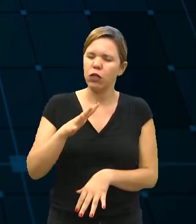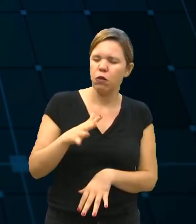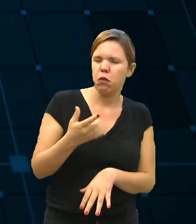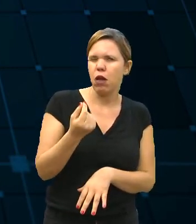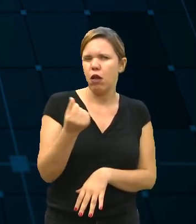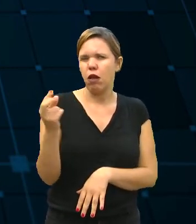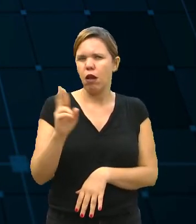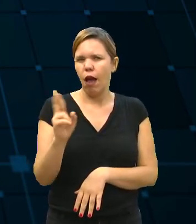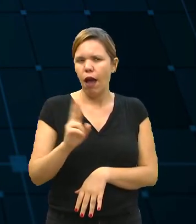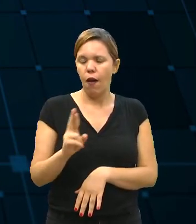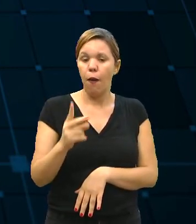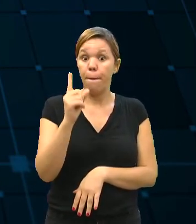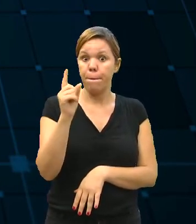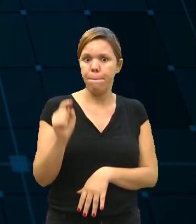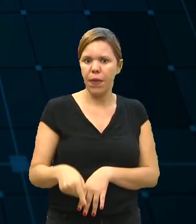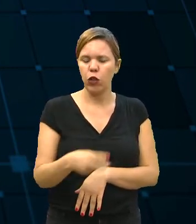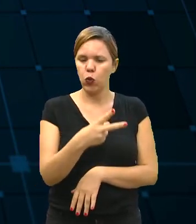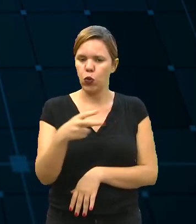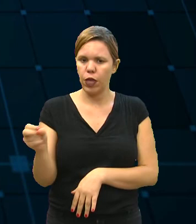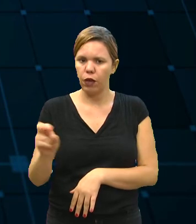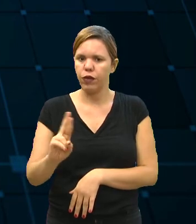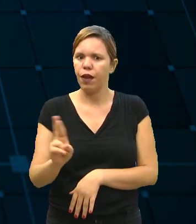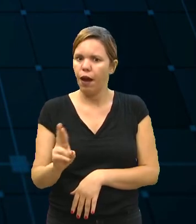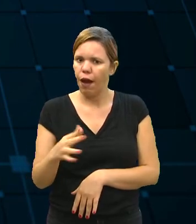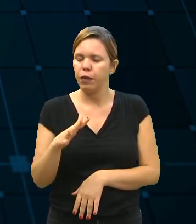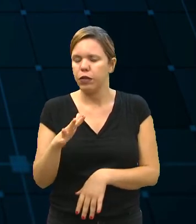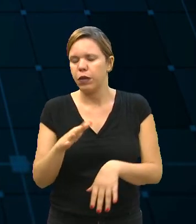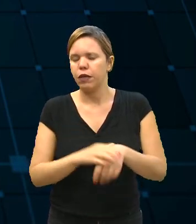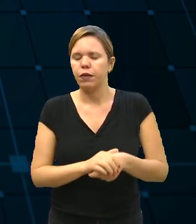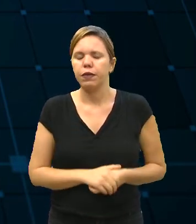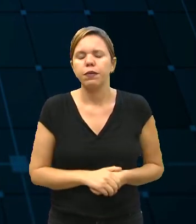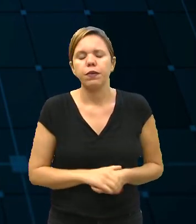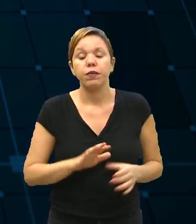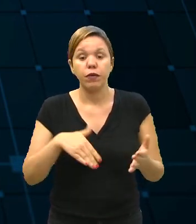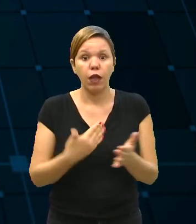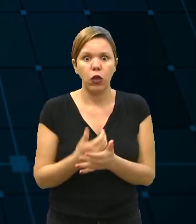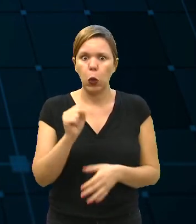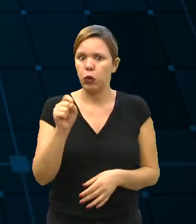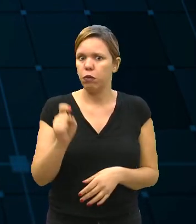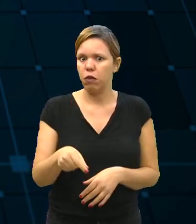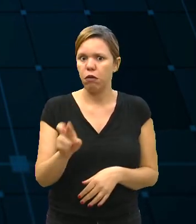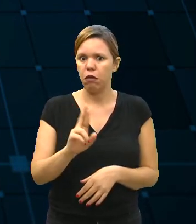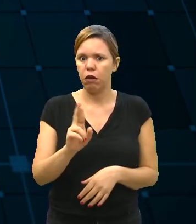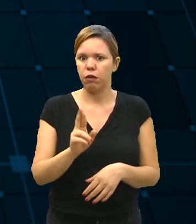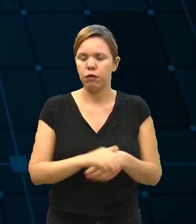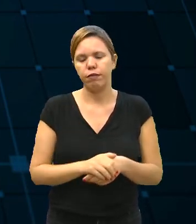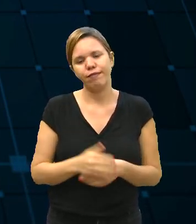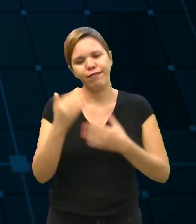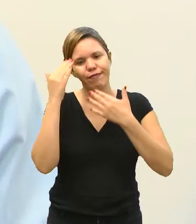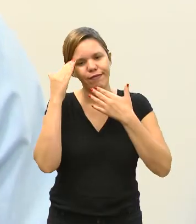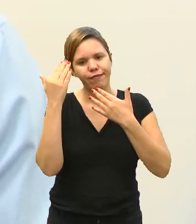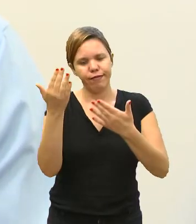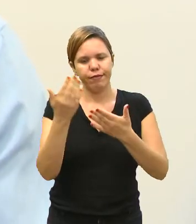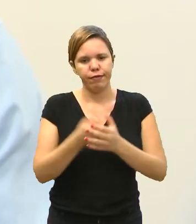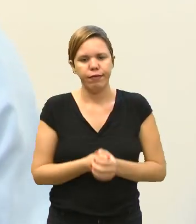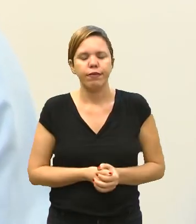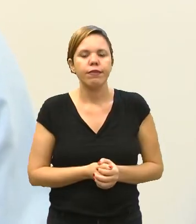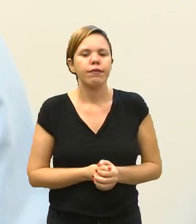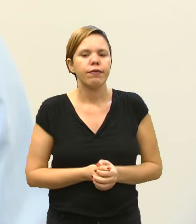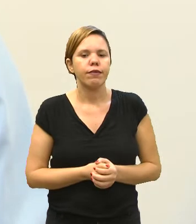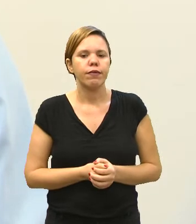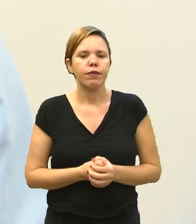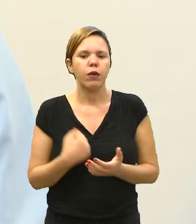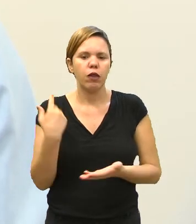em torno de 1.200 reais, 1.500 reais até 8.000 reais, né? Muito